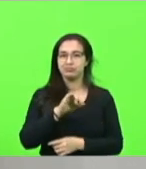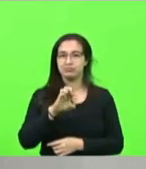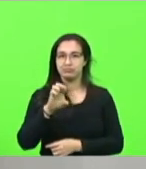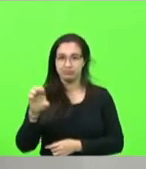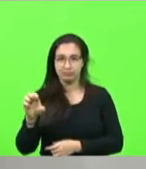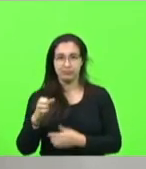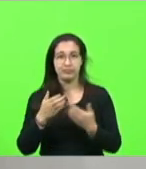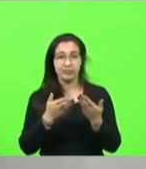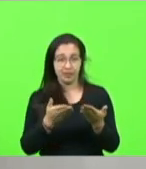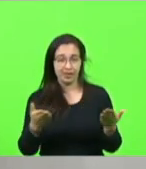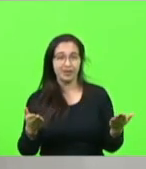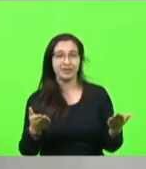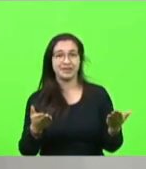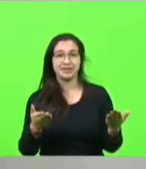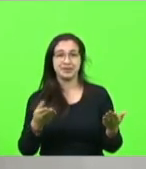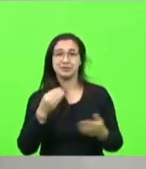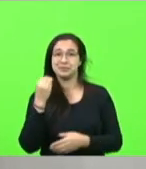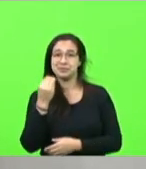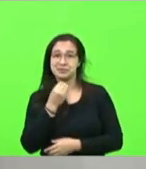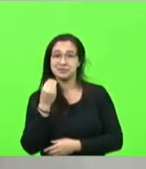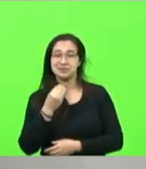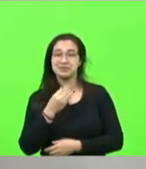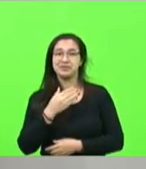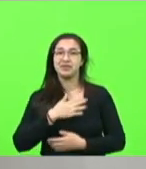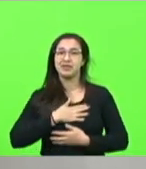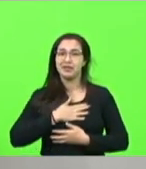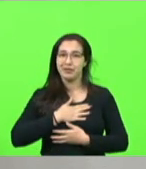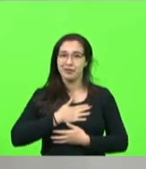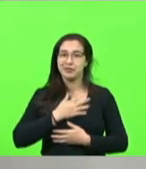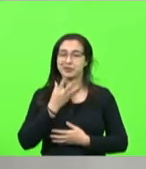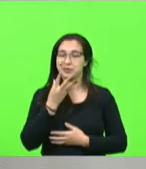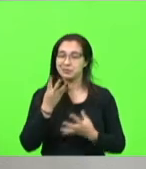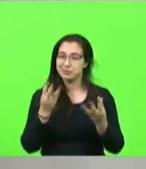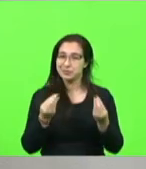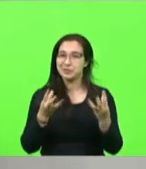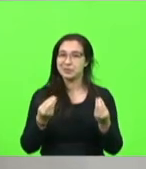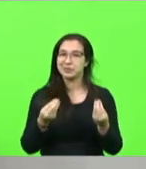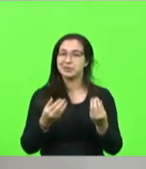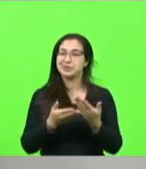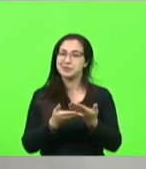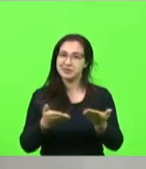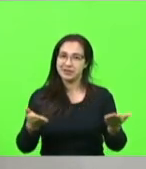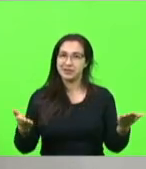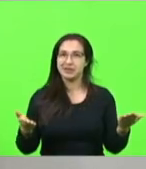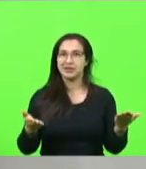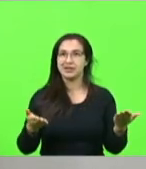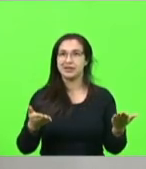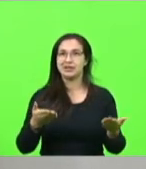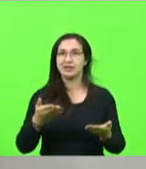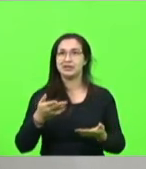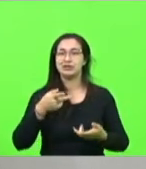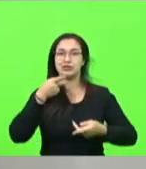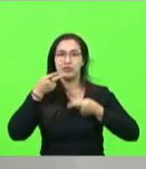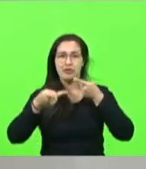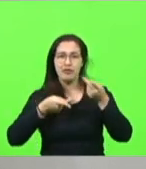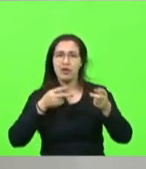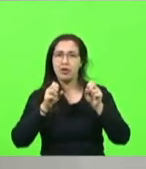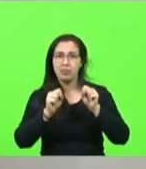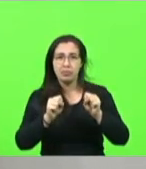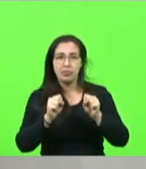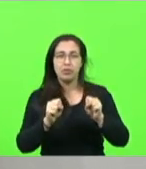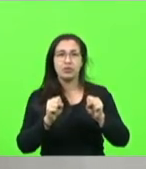o que fazemos é o testemunho deles, presidente, definitivamente. E, se o senhor me permite, eu gostaria de,